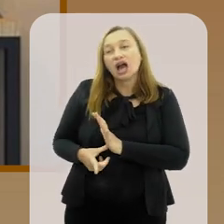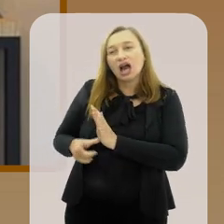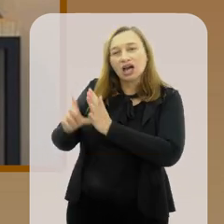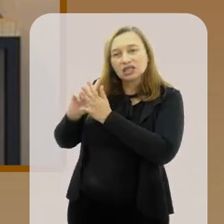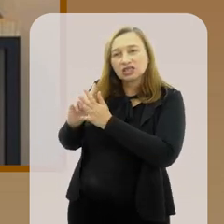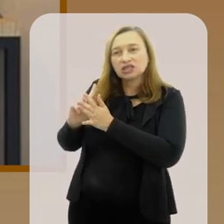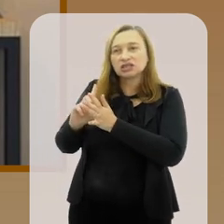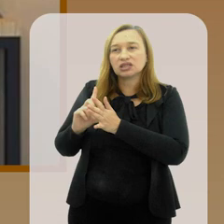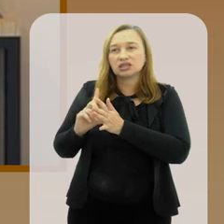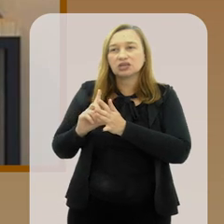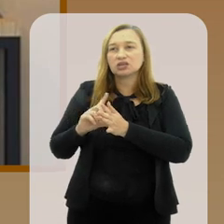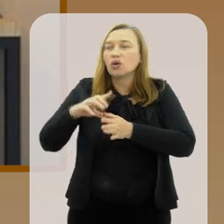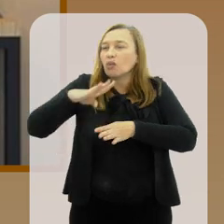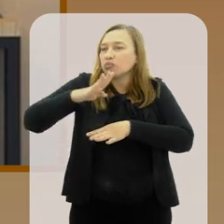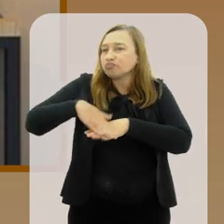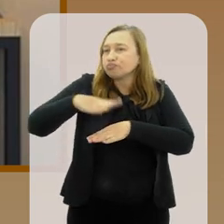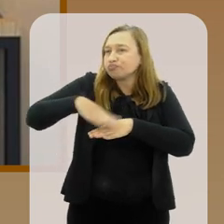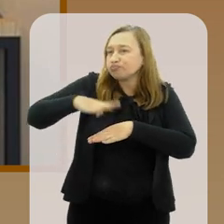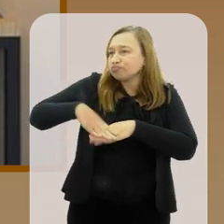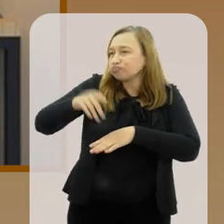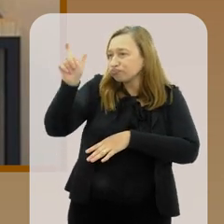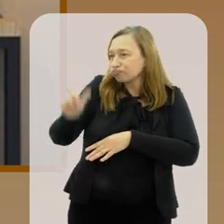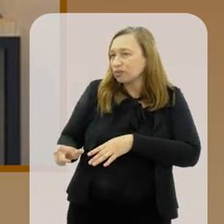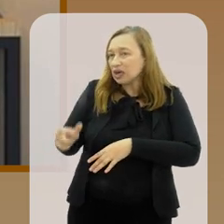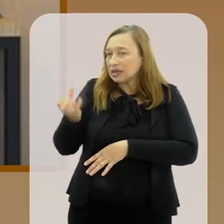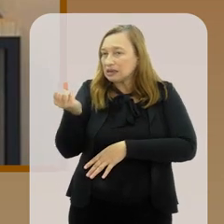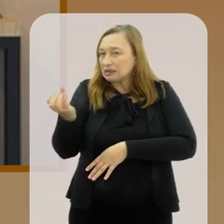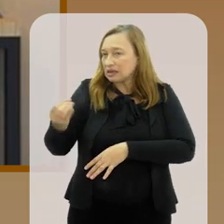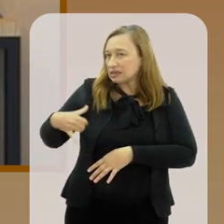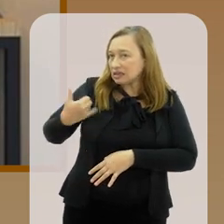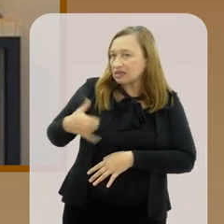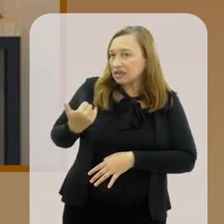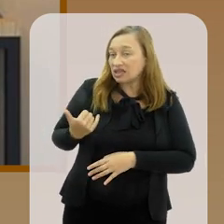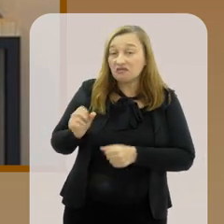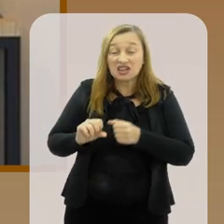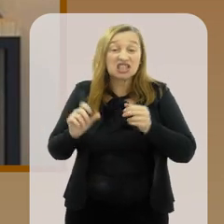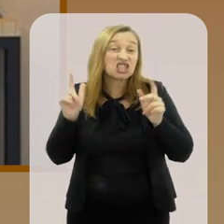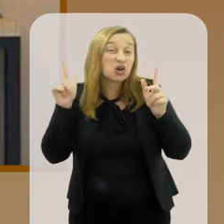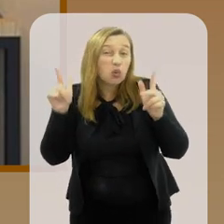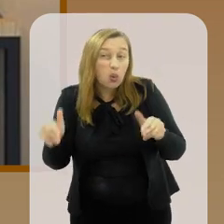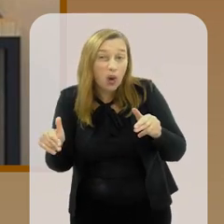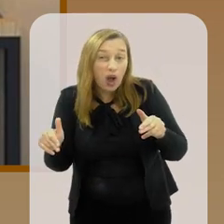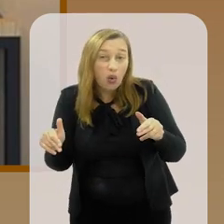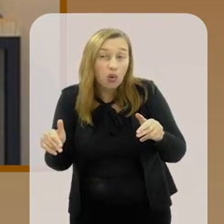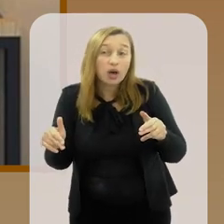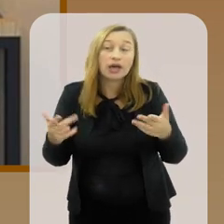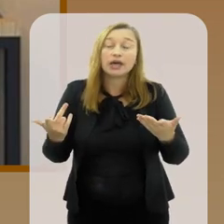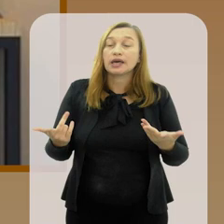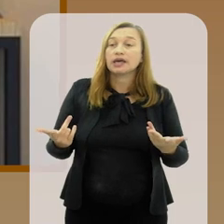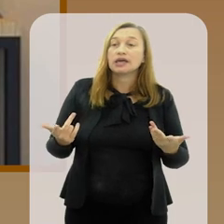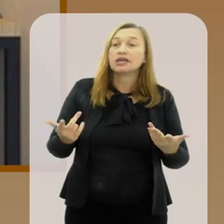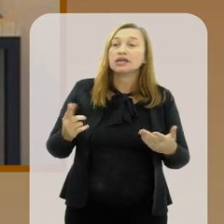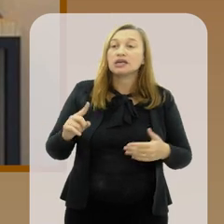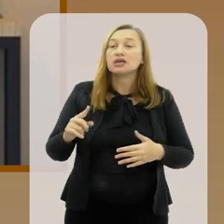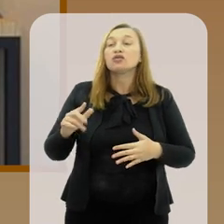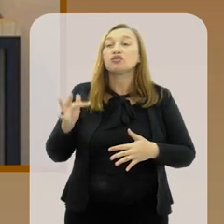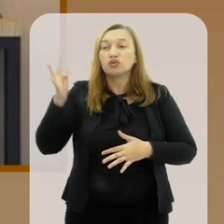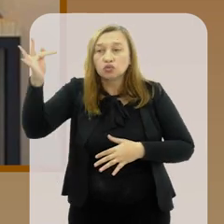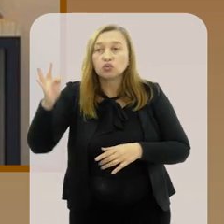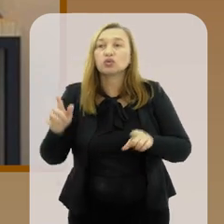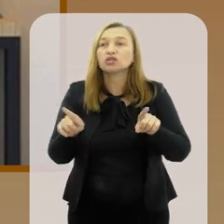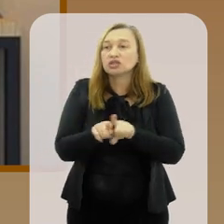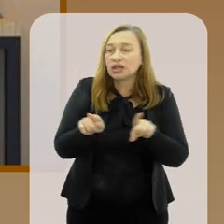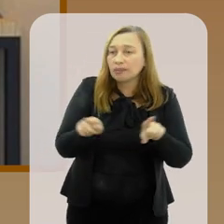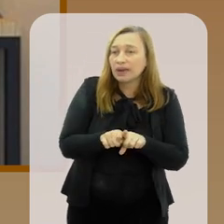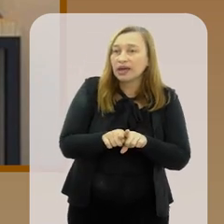comentando anteriormente sobre um matemático que com 60 anos está fazendo as mesmas coisas e